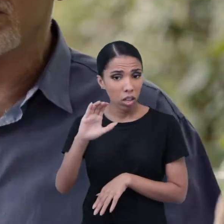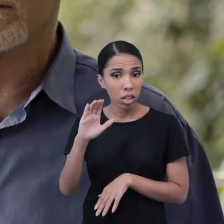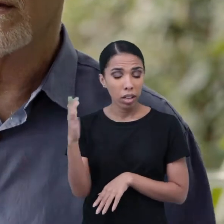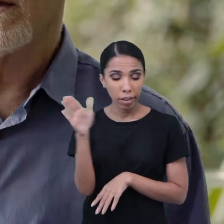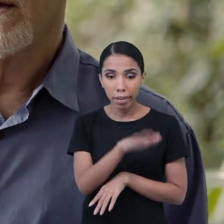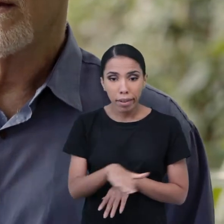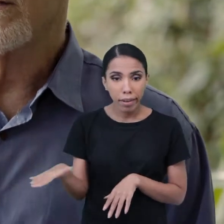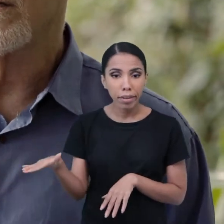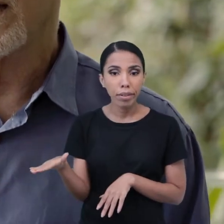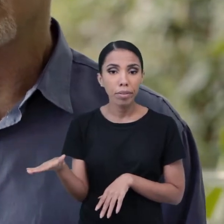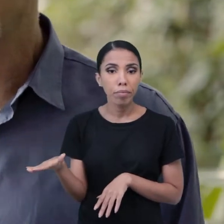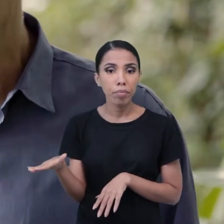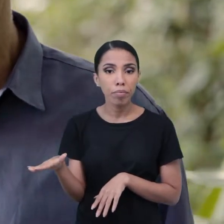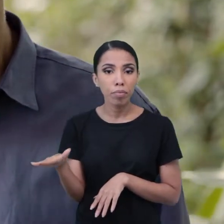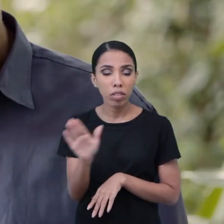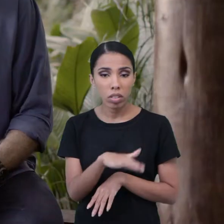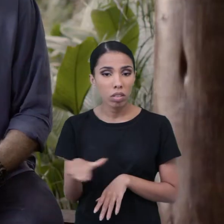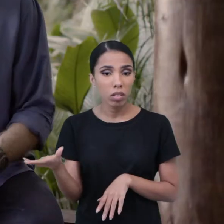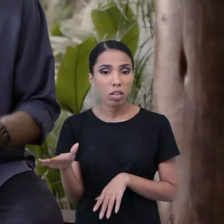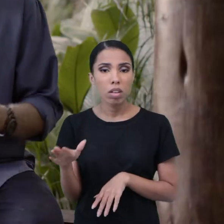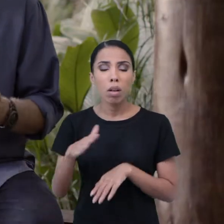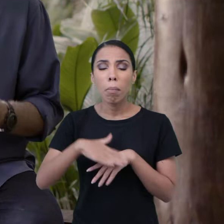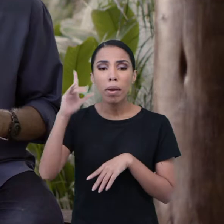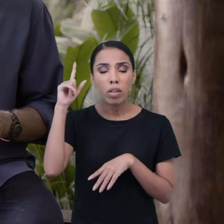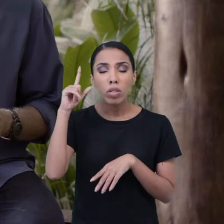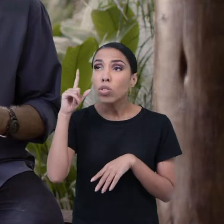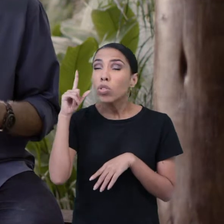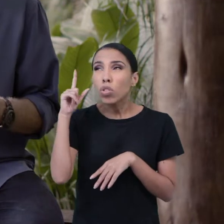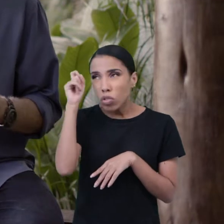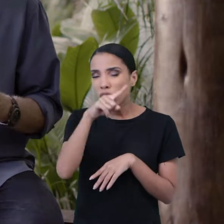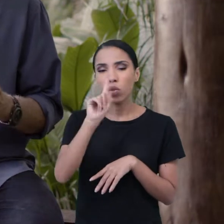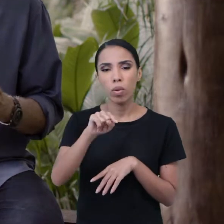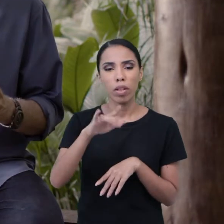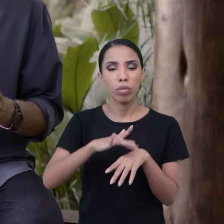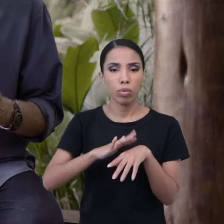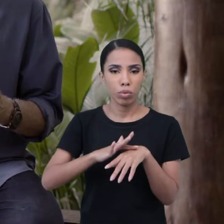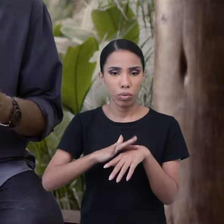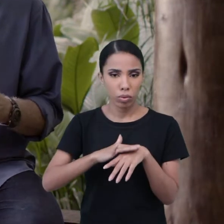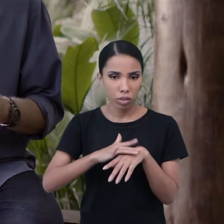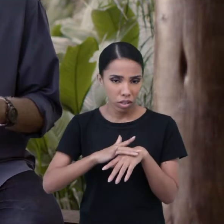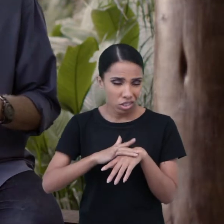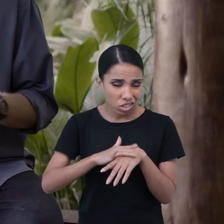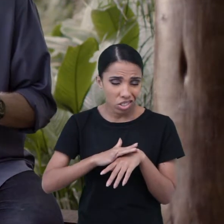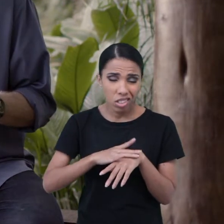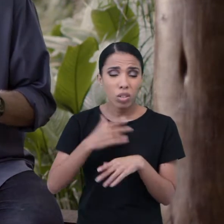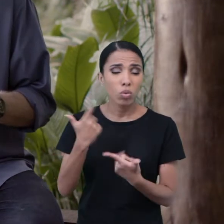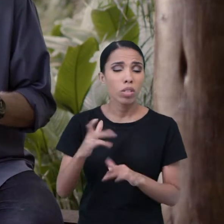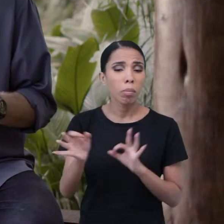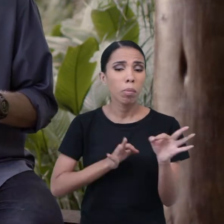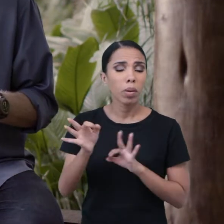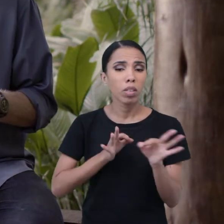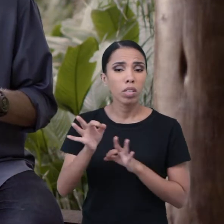em bolhas de asepsia ficam mais doentes mais tarde, podem ter... estão menos preparadas para enfrentar